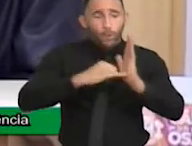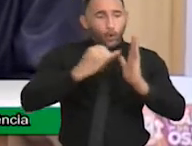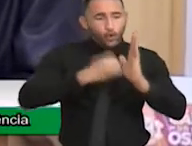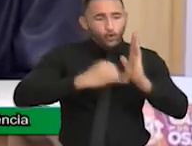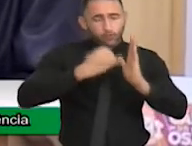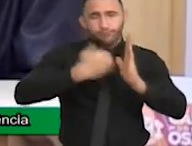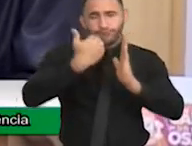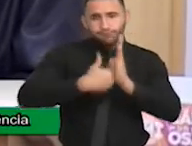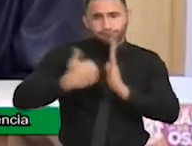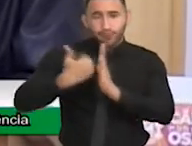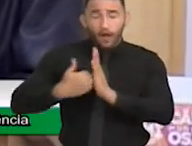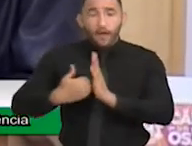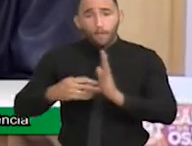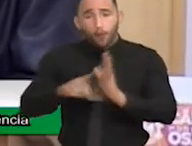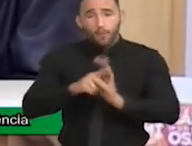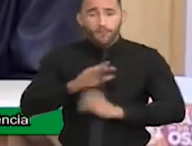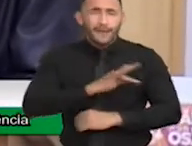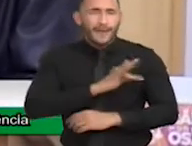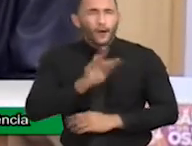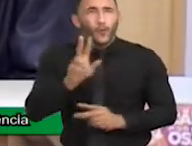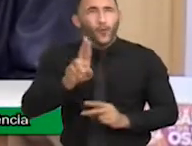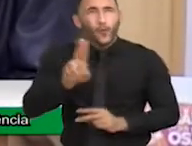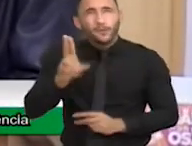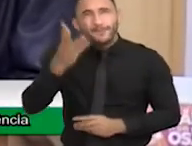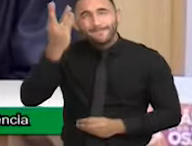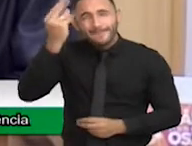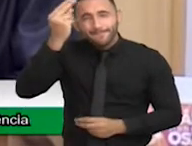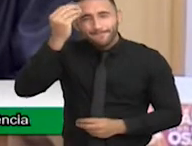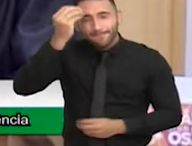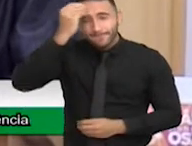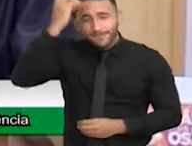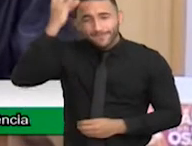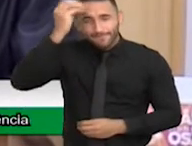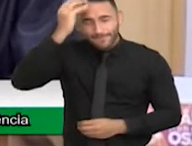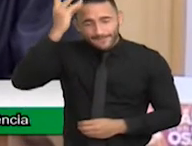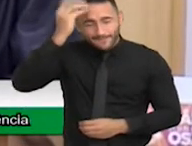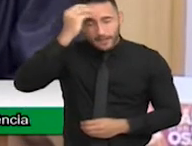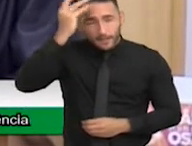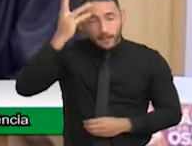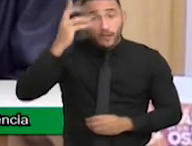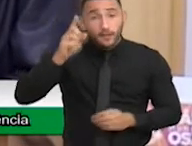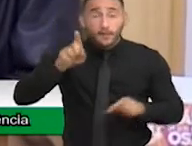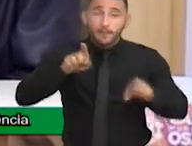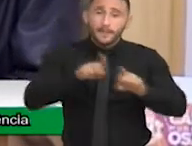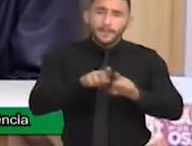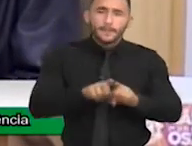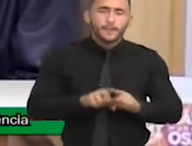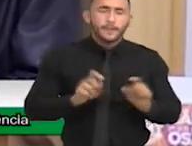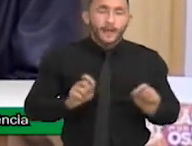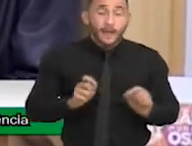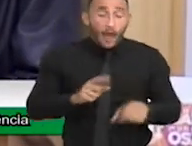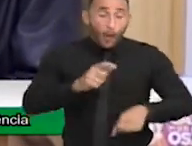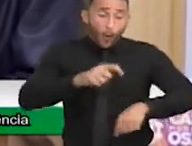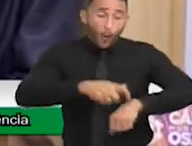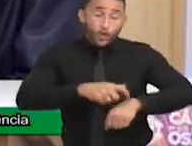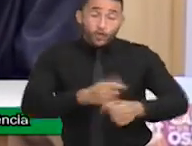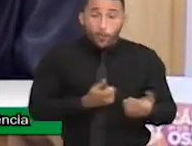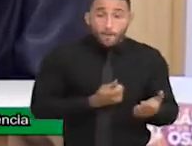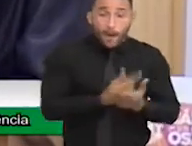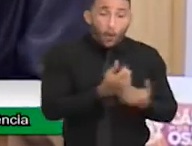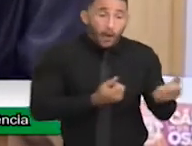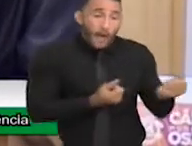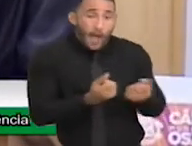Imposto Federal, me fugiu o nome agora, que possibilita a baixa na compra de, na aquisição de veículo zero.